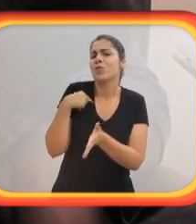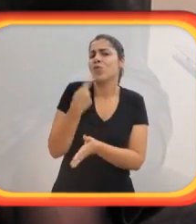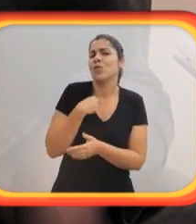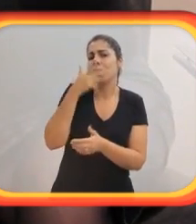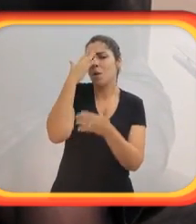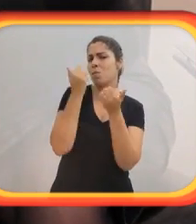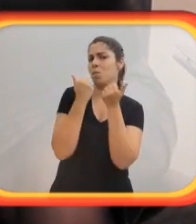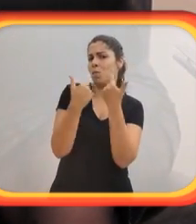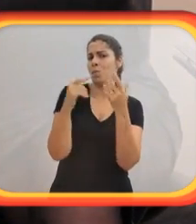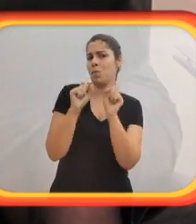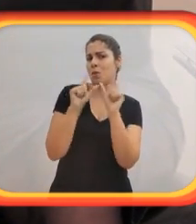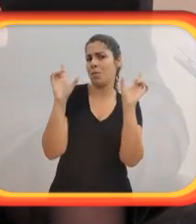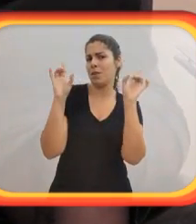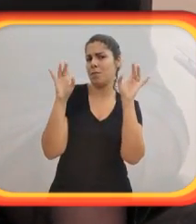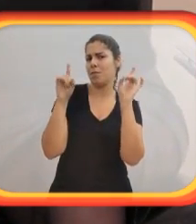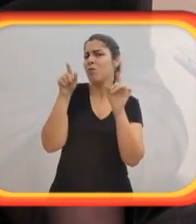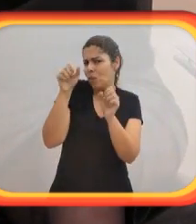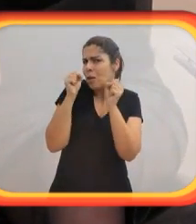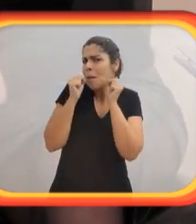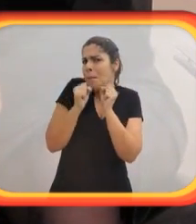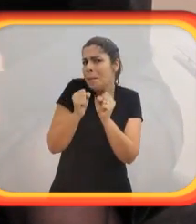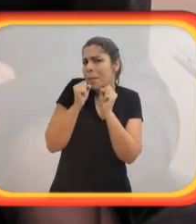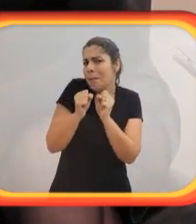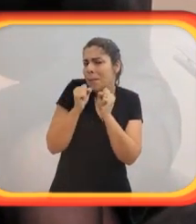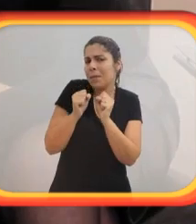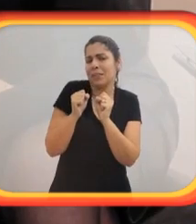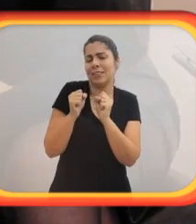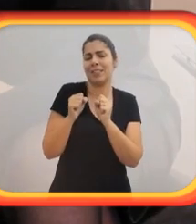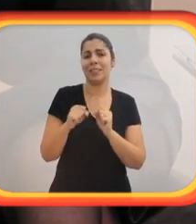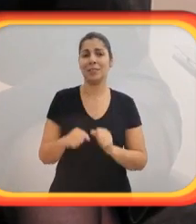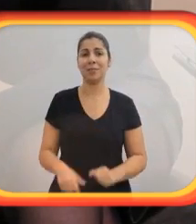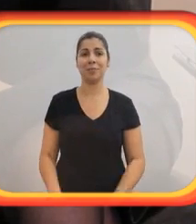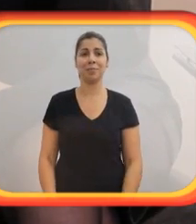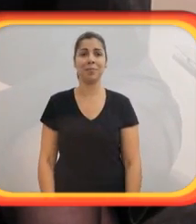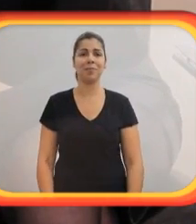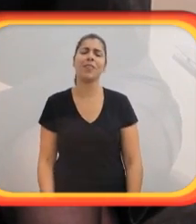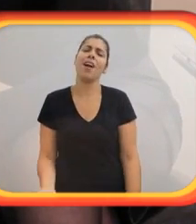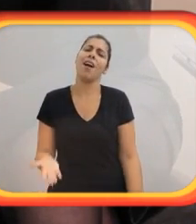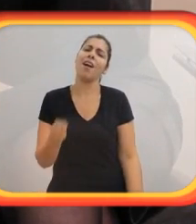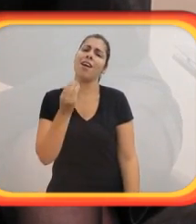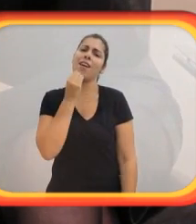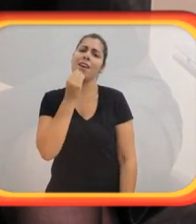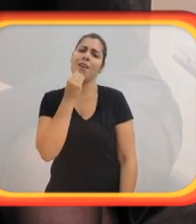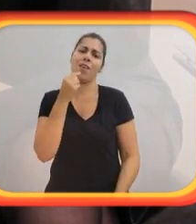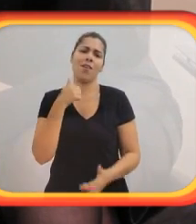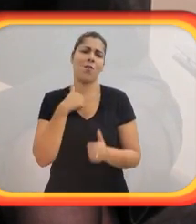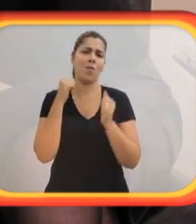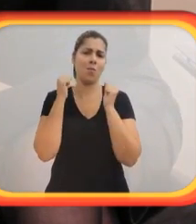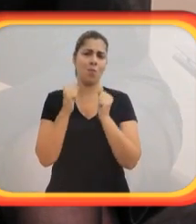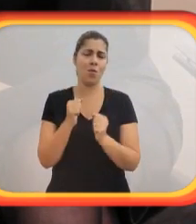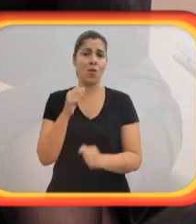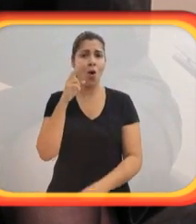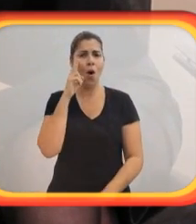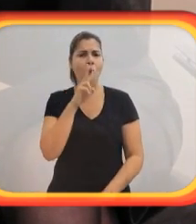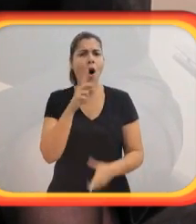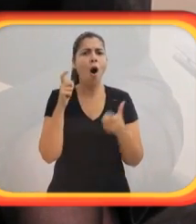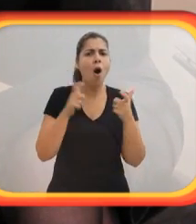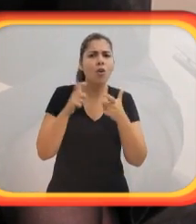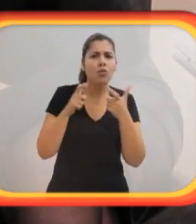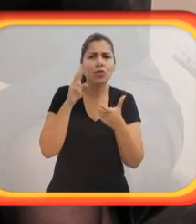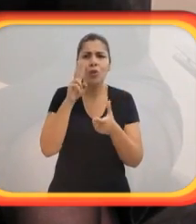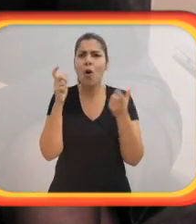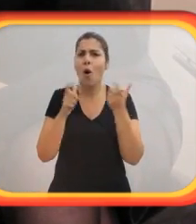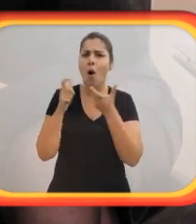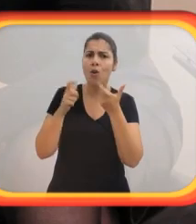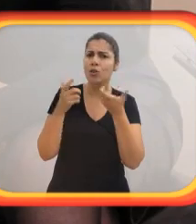Obrigada. Obrigada a você, Gabi. Obrigada. Eu queria que você mandasse um recadinho para o nosso público do programa especial. Você pode? Claro que eu posso.